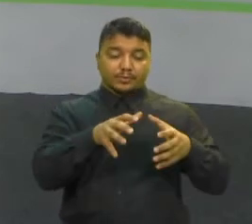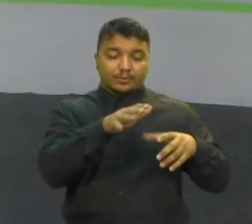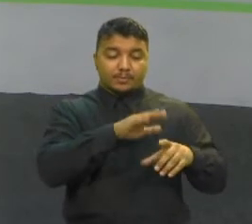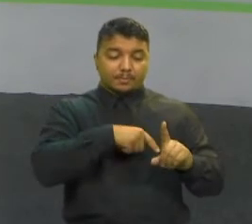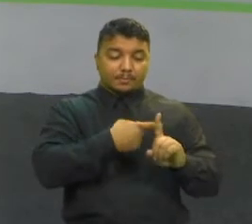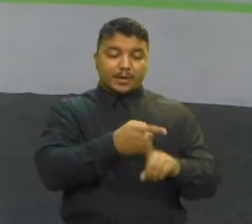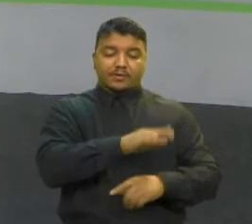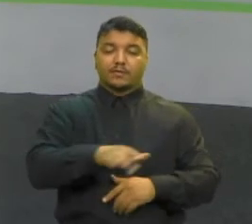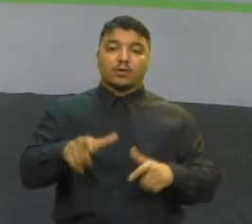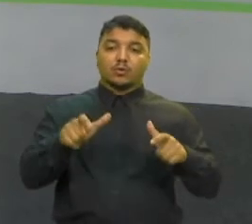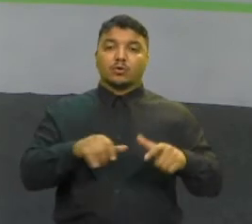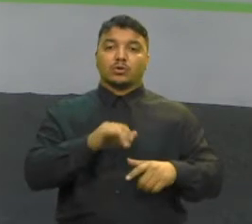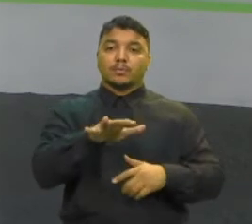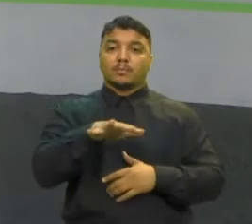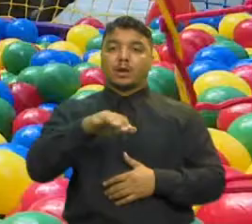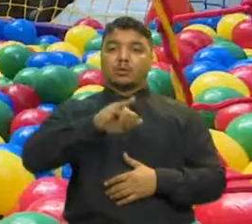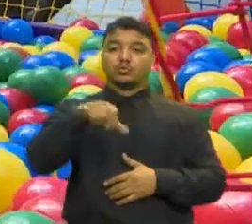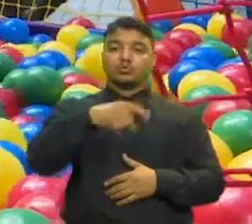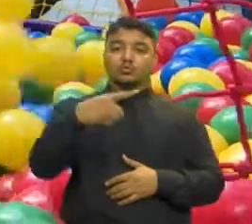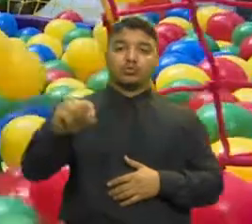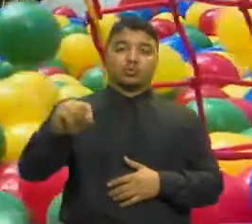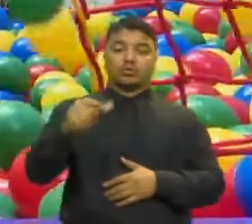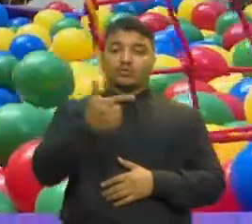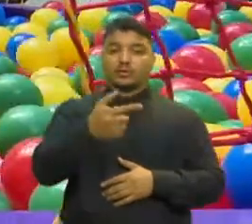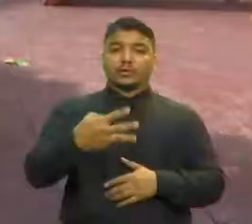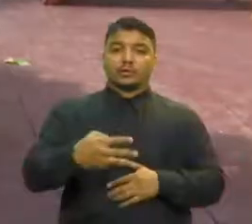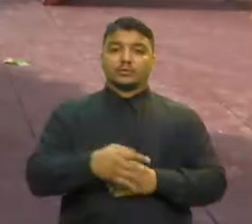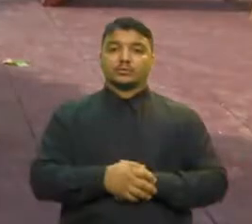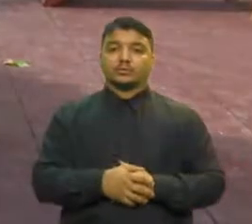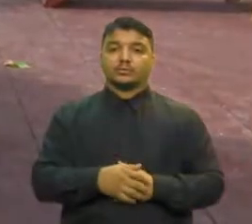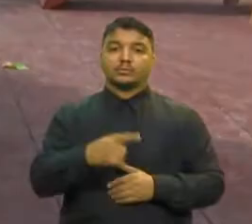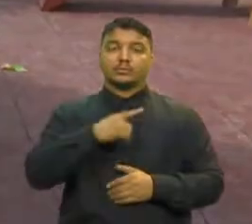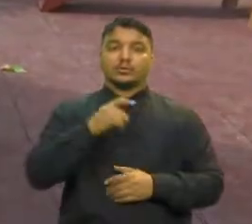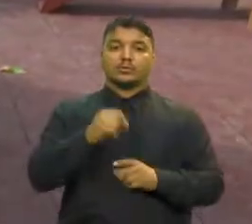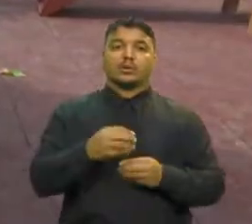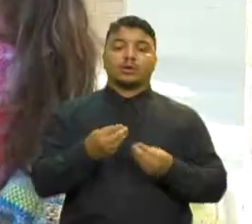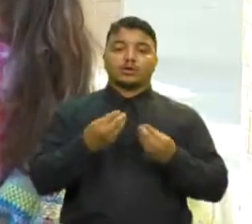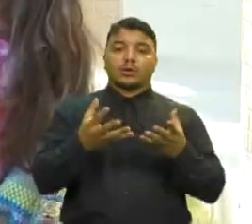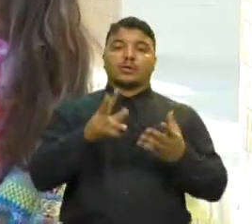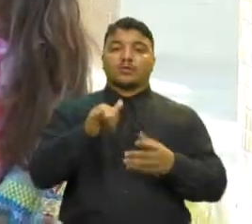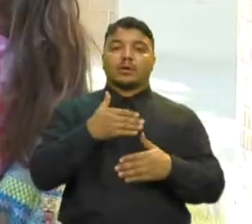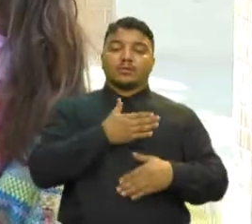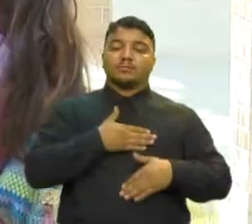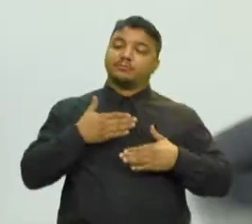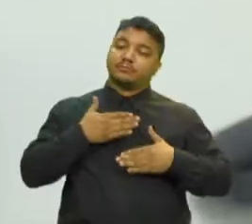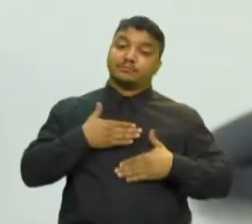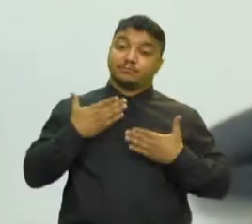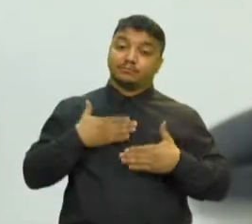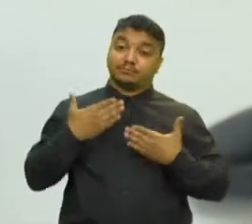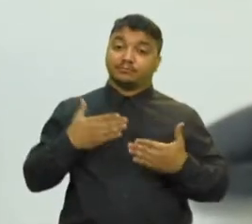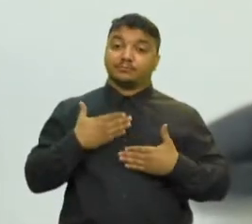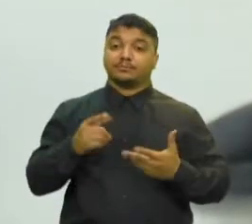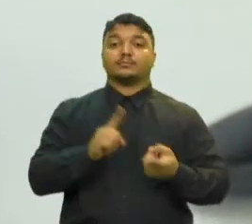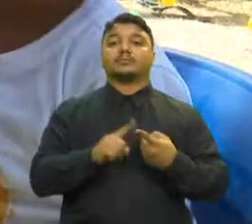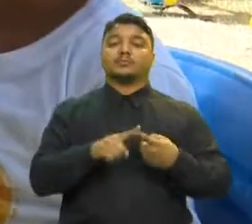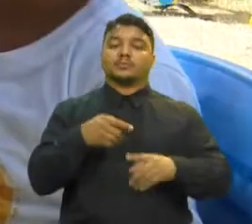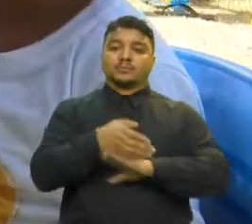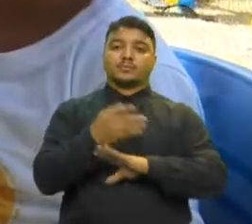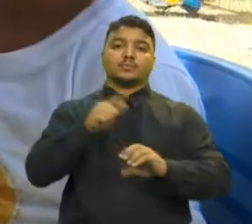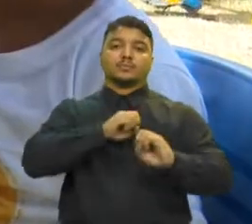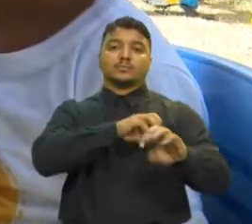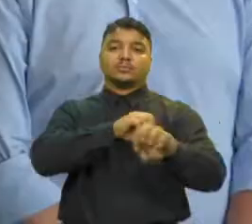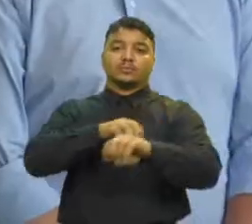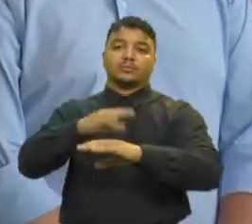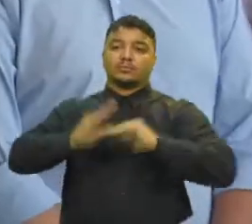Localizado no bairro João 23 Um espaço que deve oferecer lazer e oportunidades de capacitação